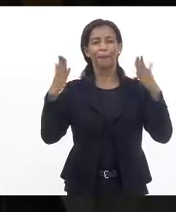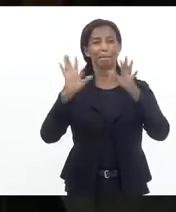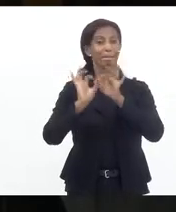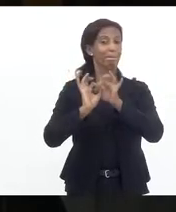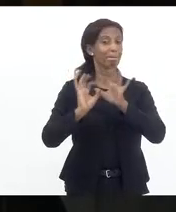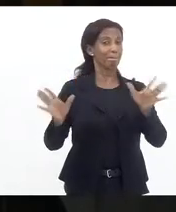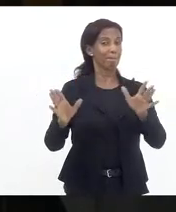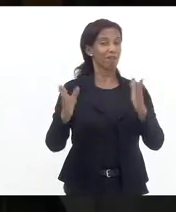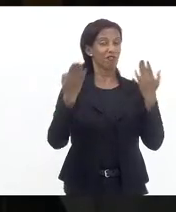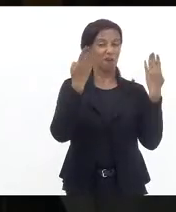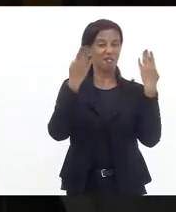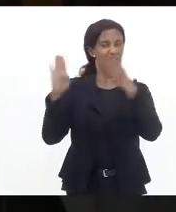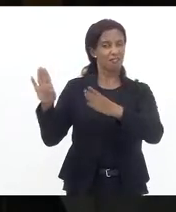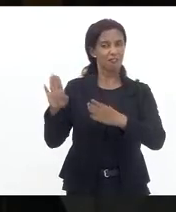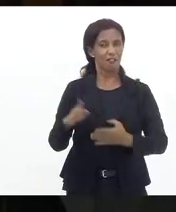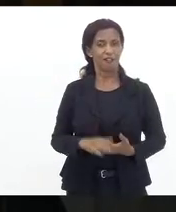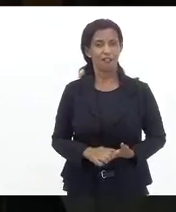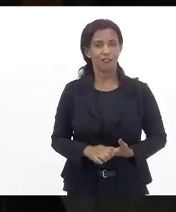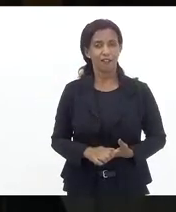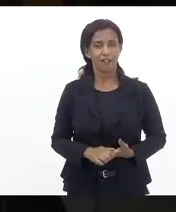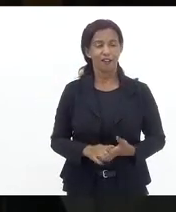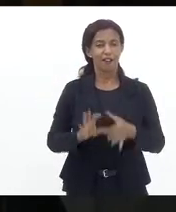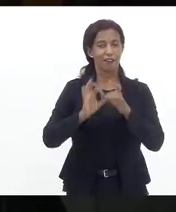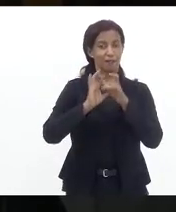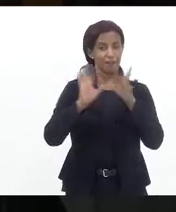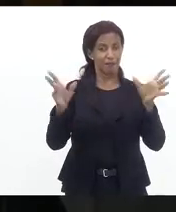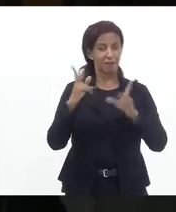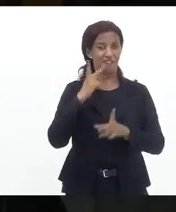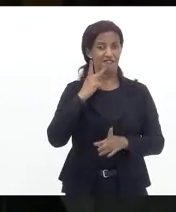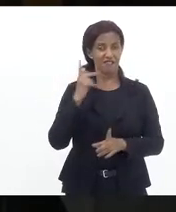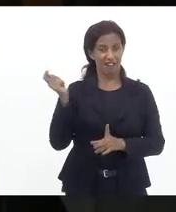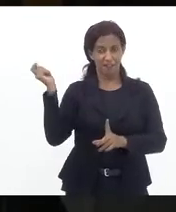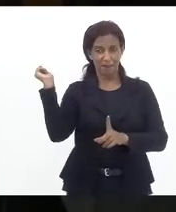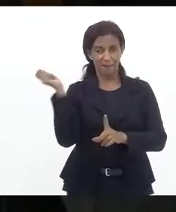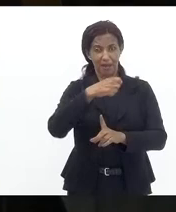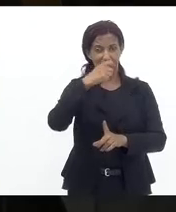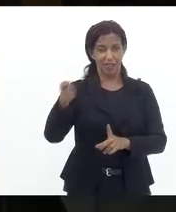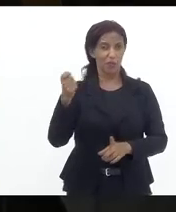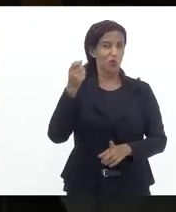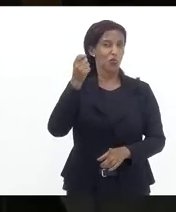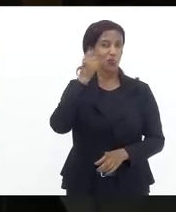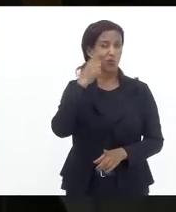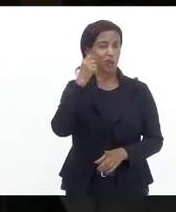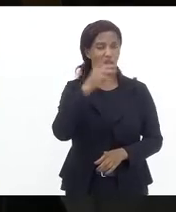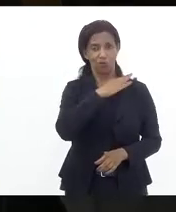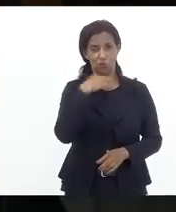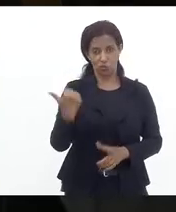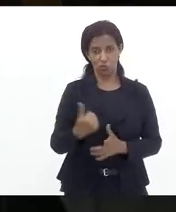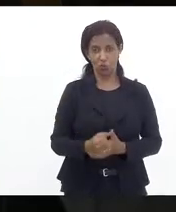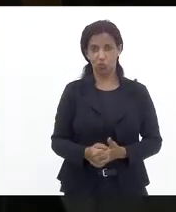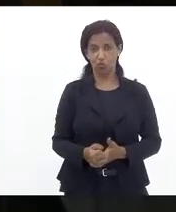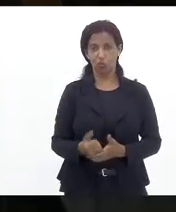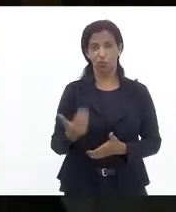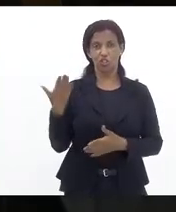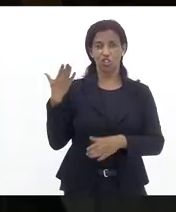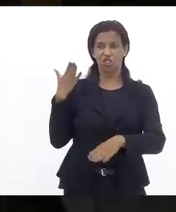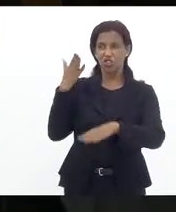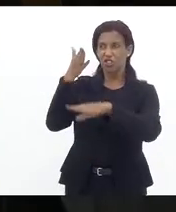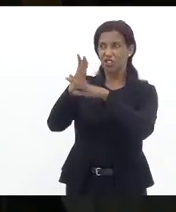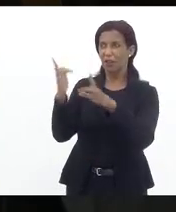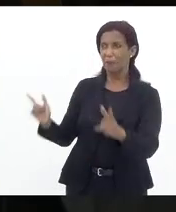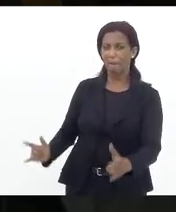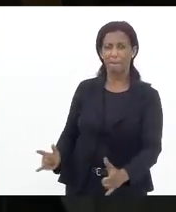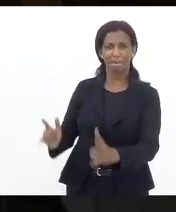liberdade de ameaçar a liberdade de dizer que vai espancar um gato morto a liberdade de conclamar a invasão de um